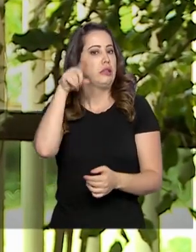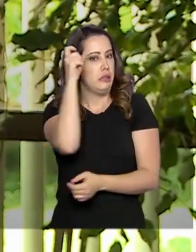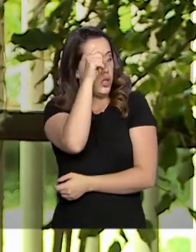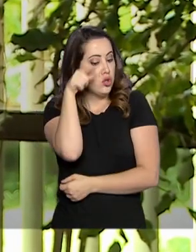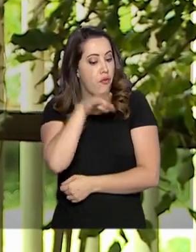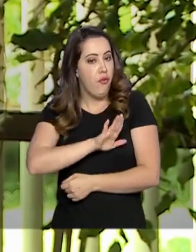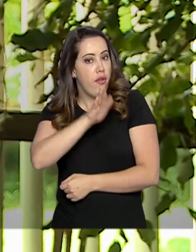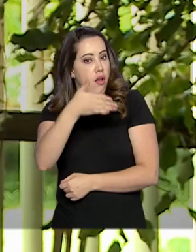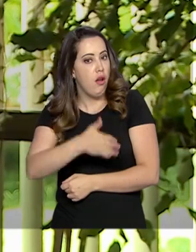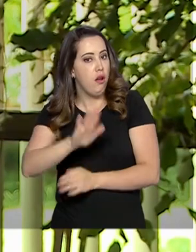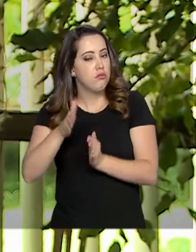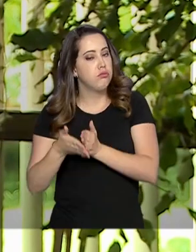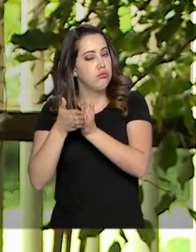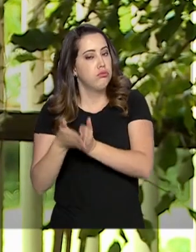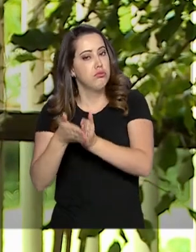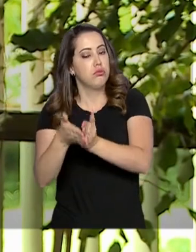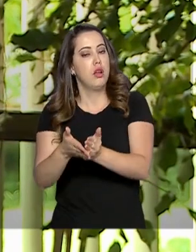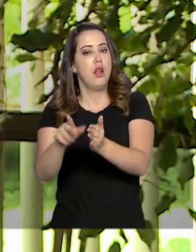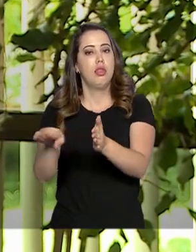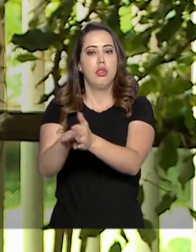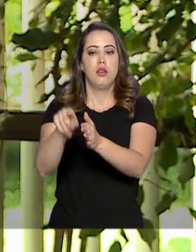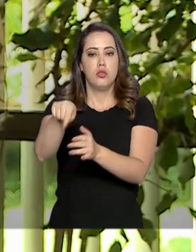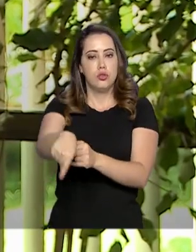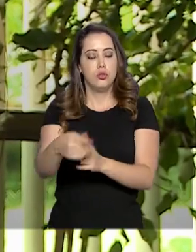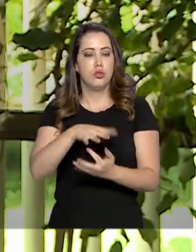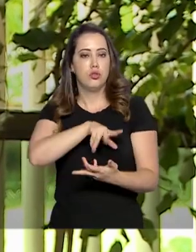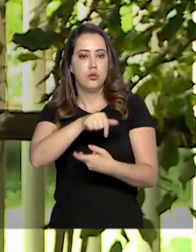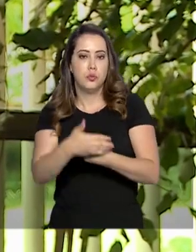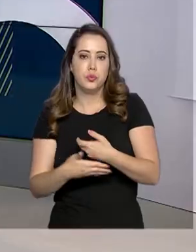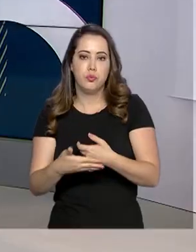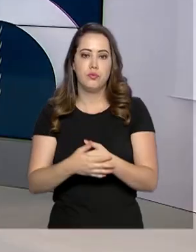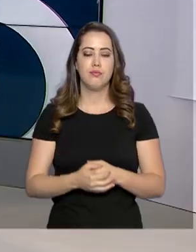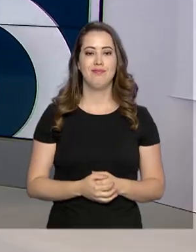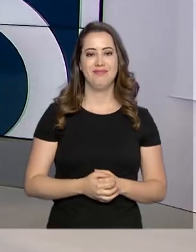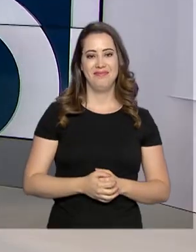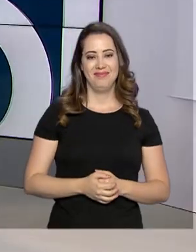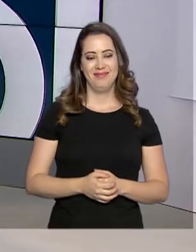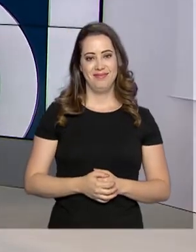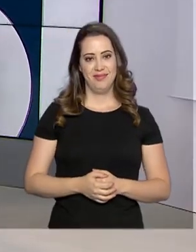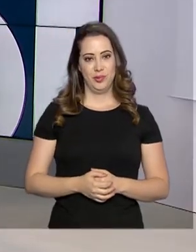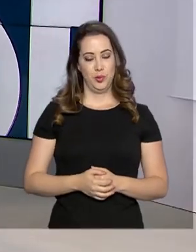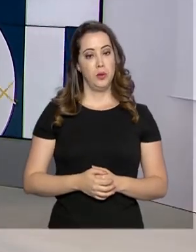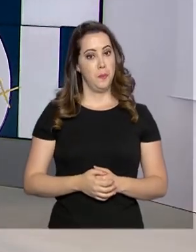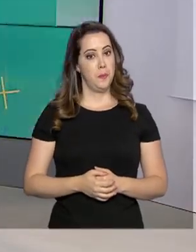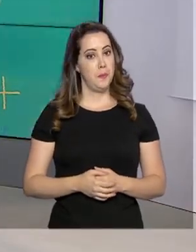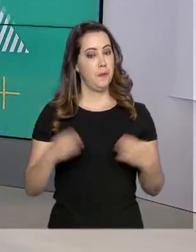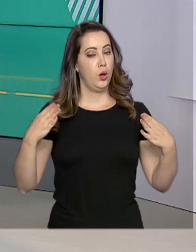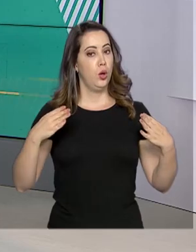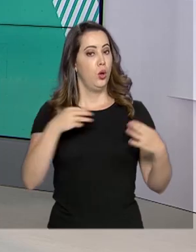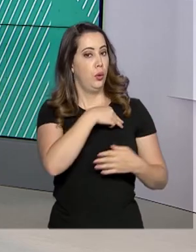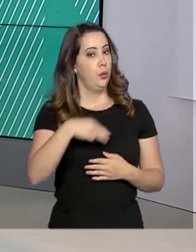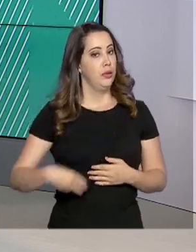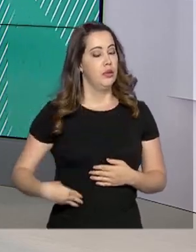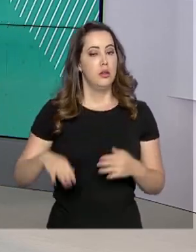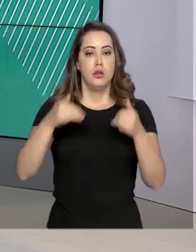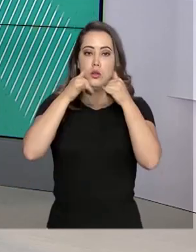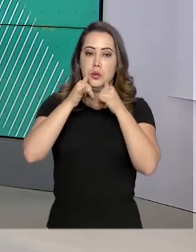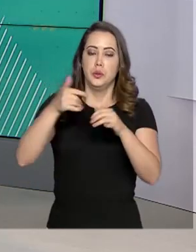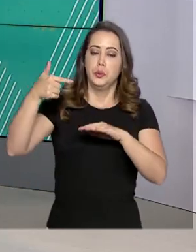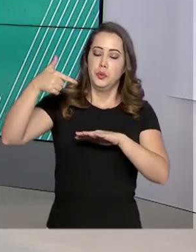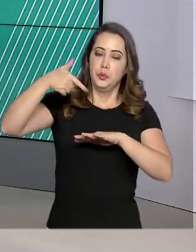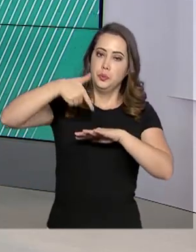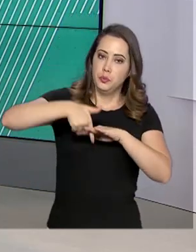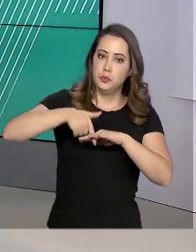se destinam até chegarmos ao continente Antártico. O ministro de Minas e Energia, Bento